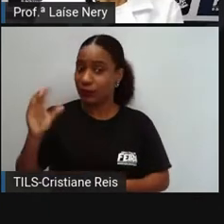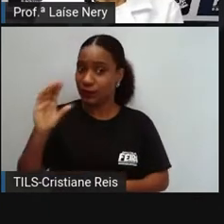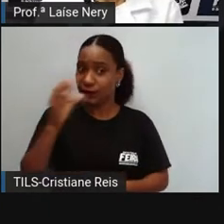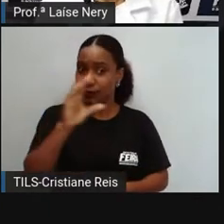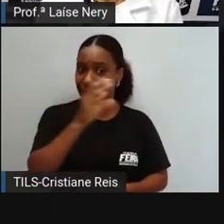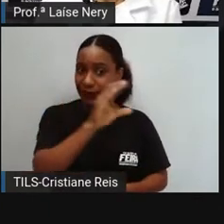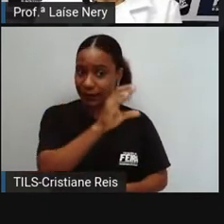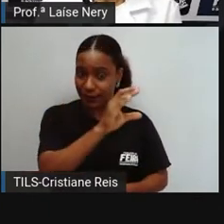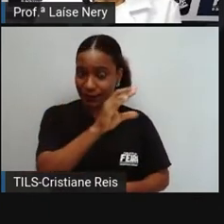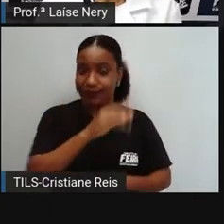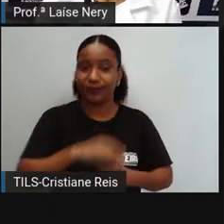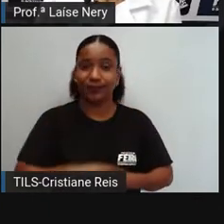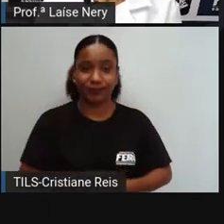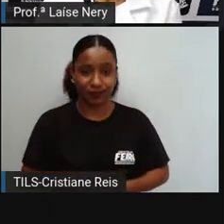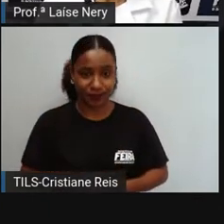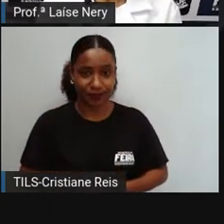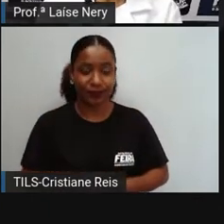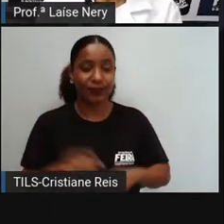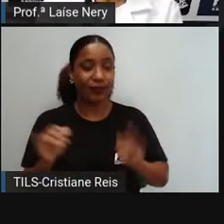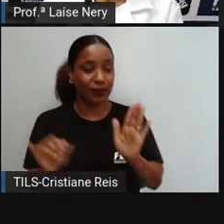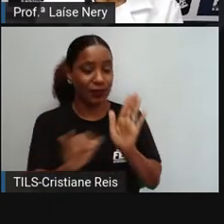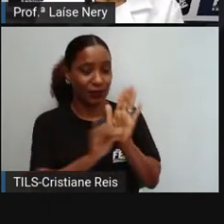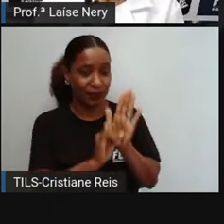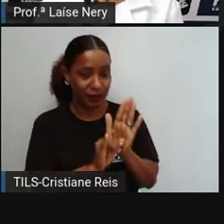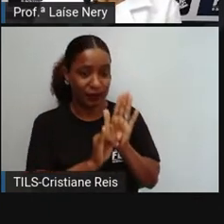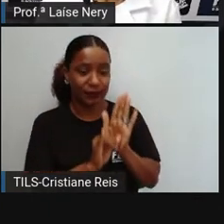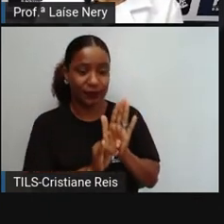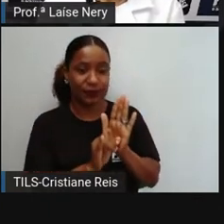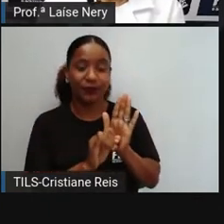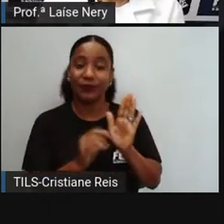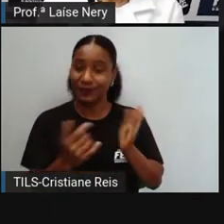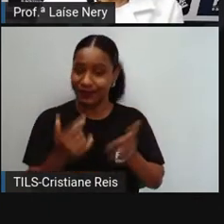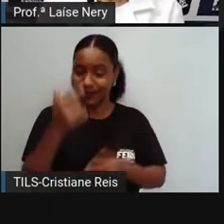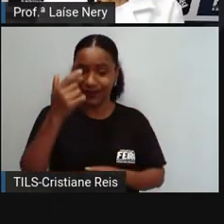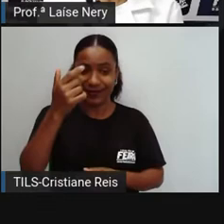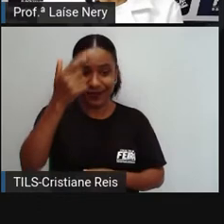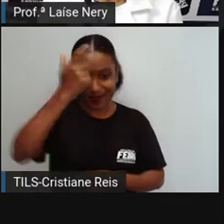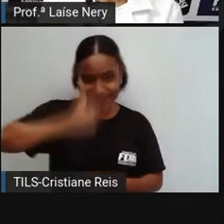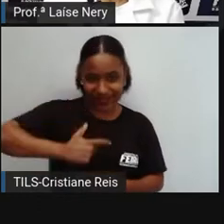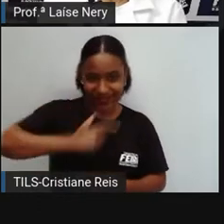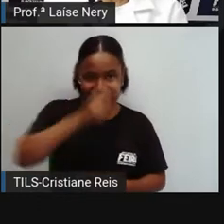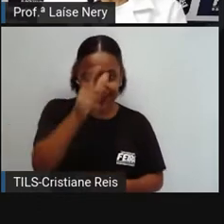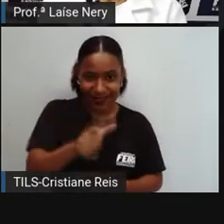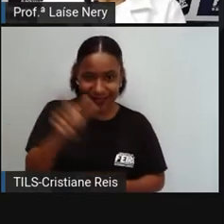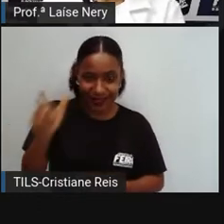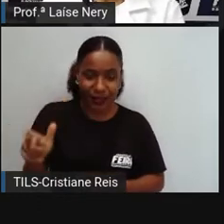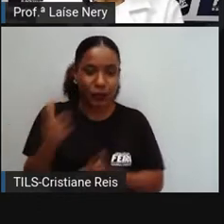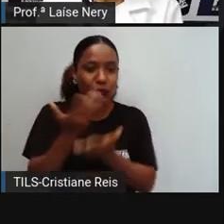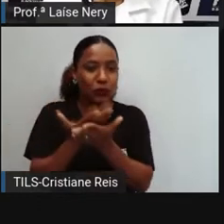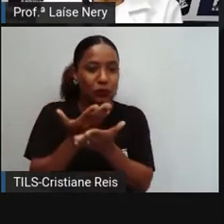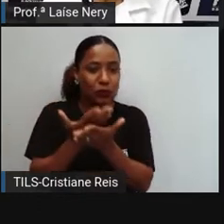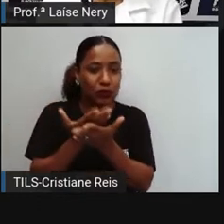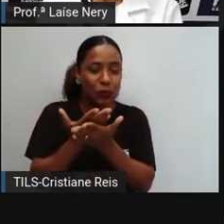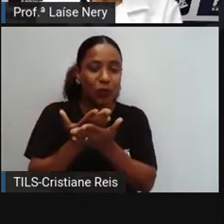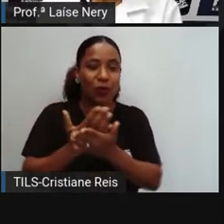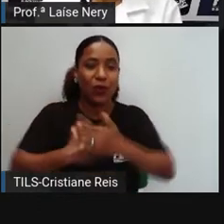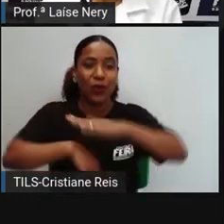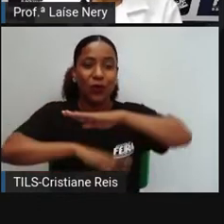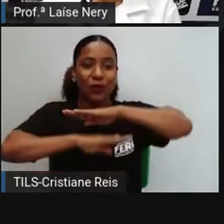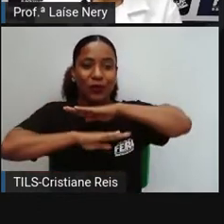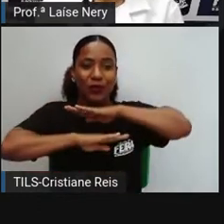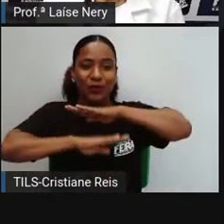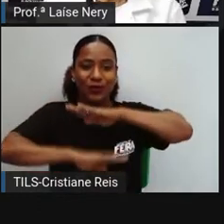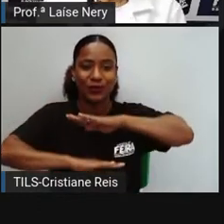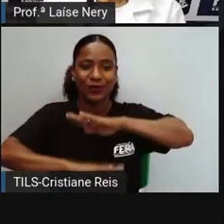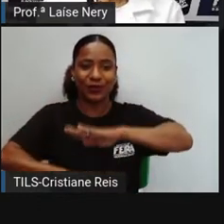sob esse eixo identidade, sob esse tema gerador, nós estudamos as partes do corpo,